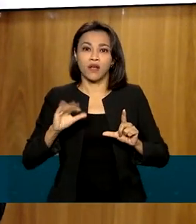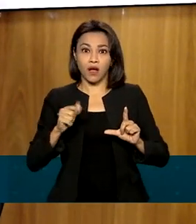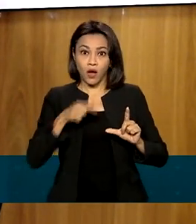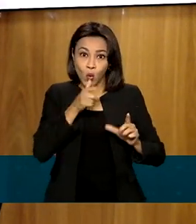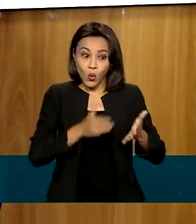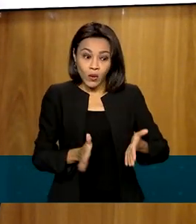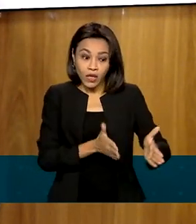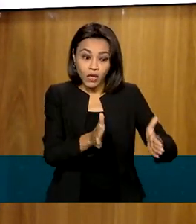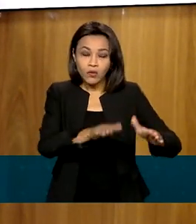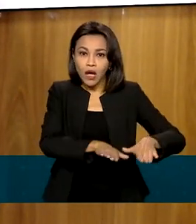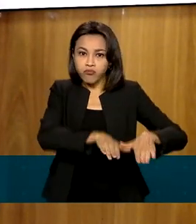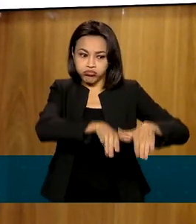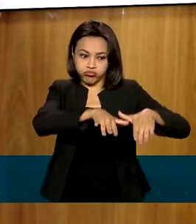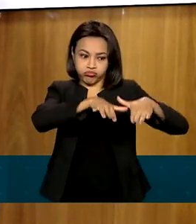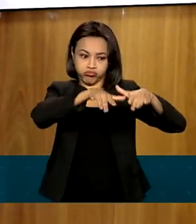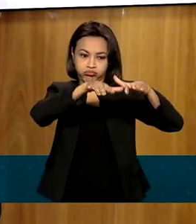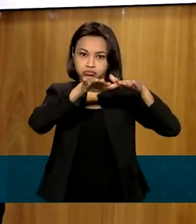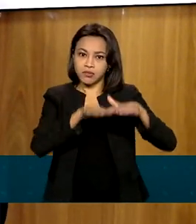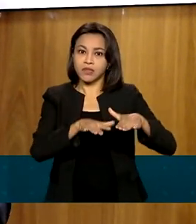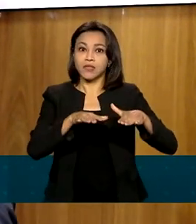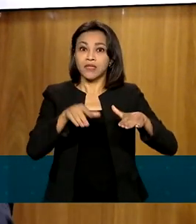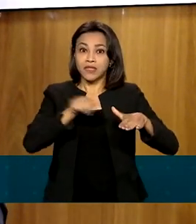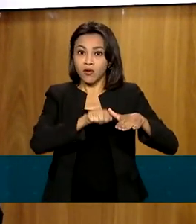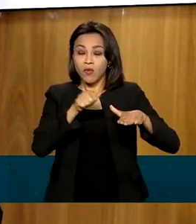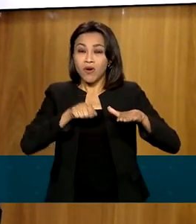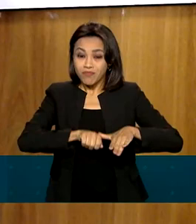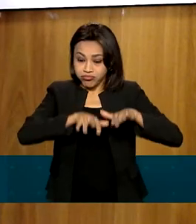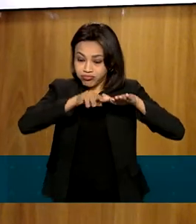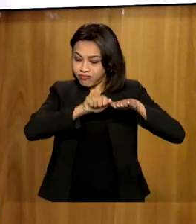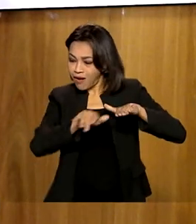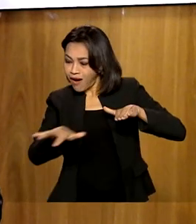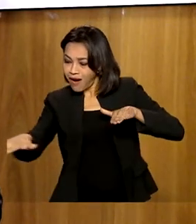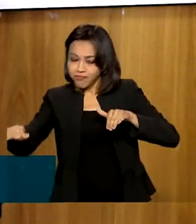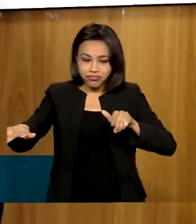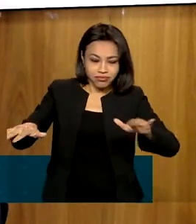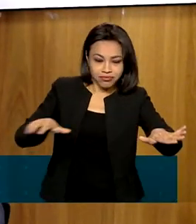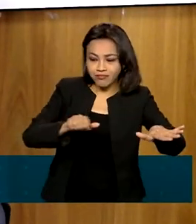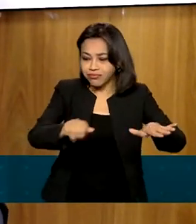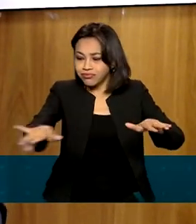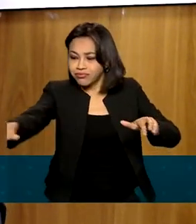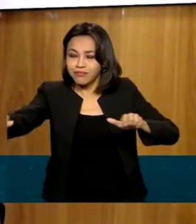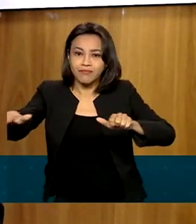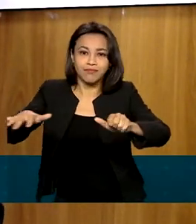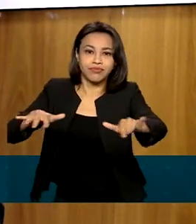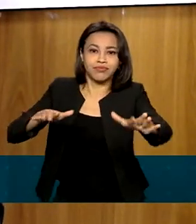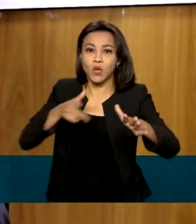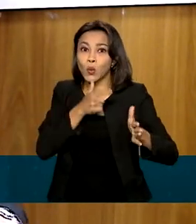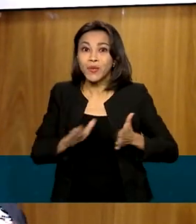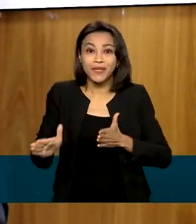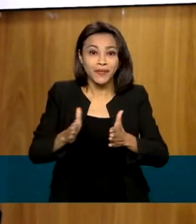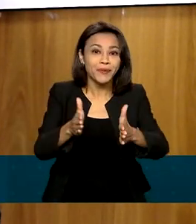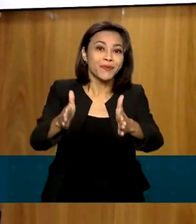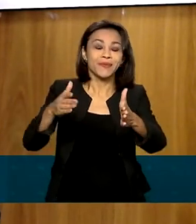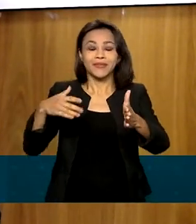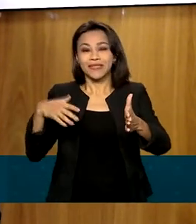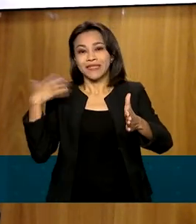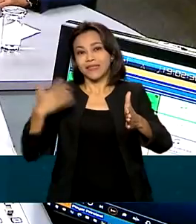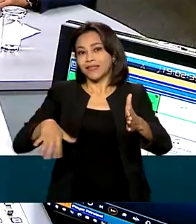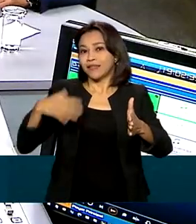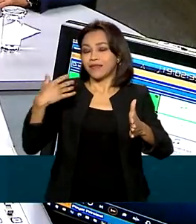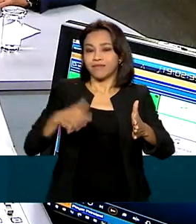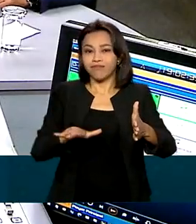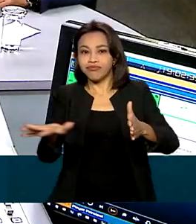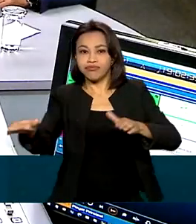em cheia. E ele estando em cheia, as vazantes são muito grandes, então o rio cresce muito nas margens.